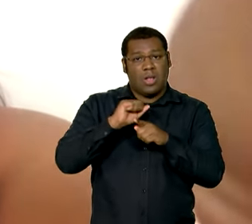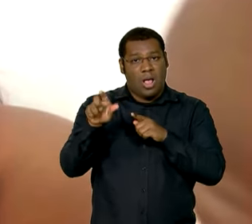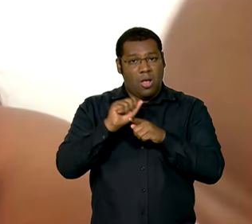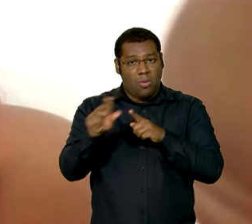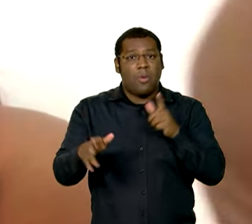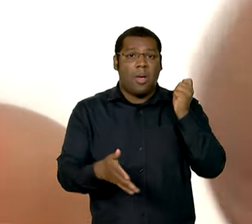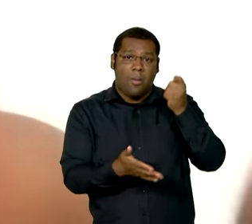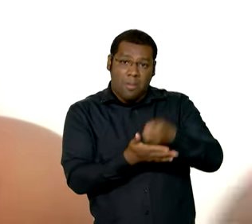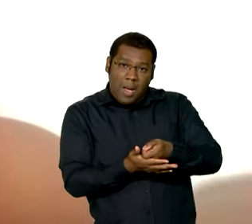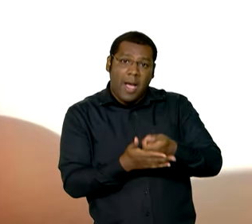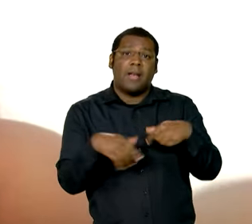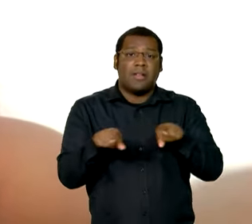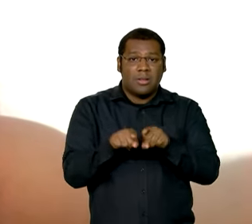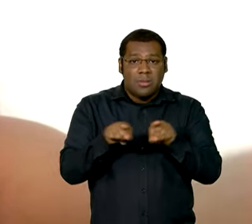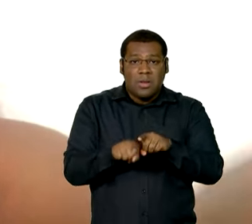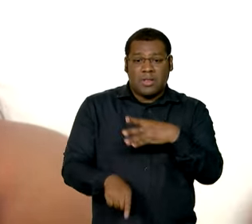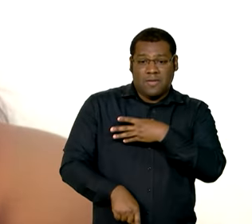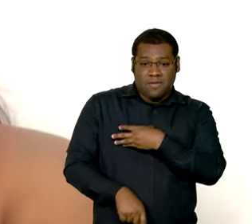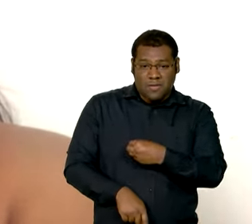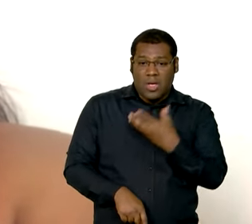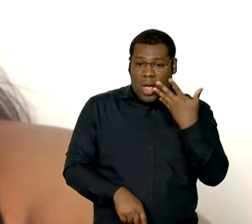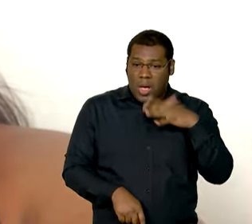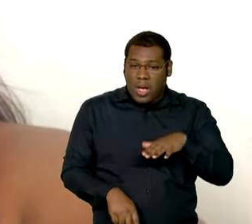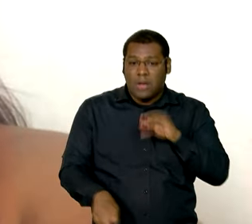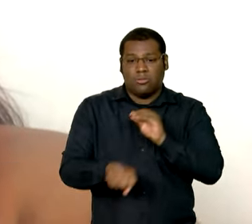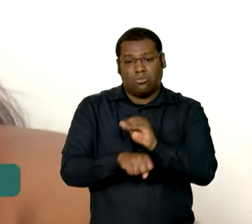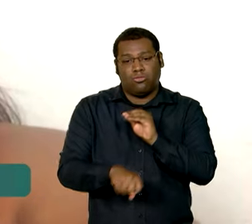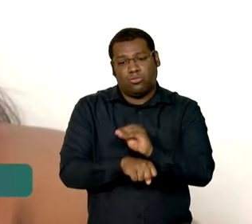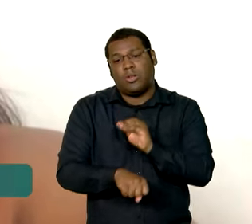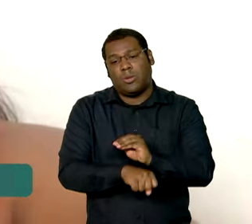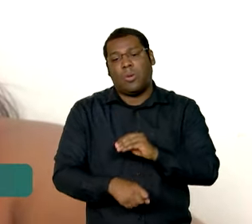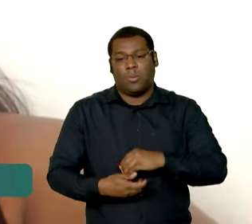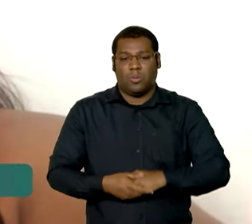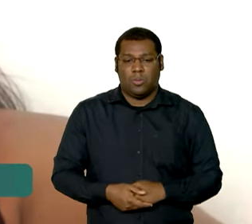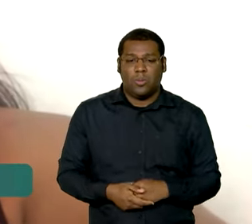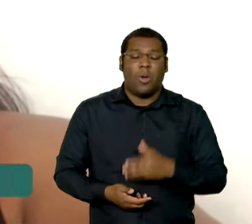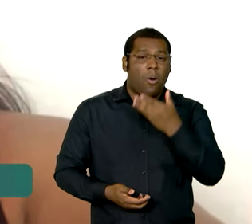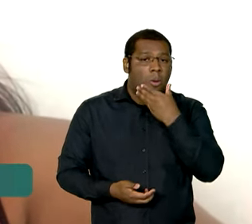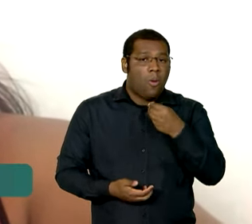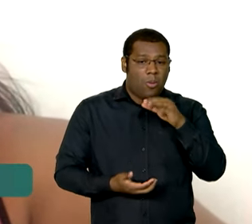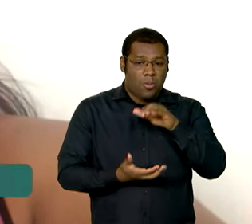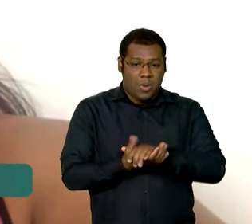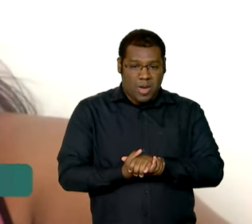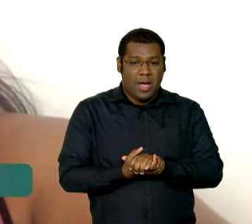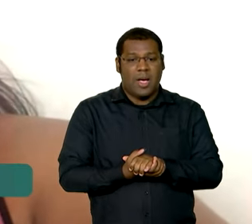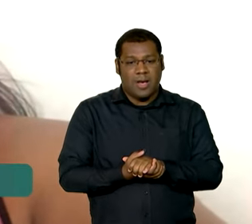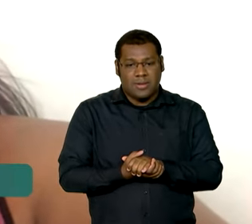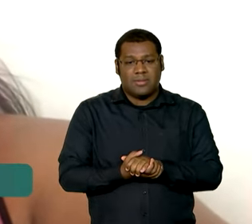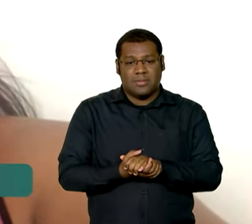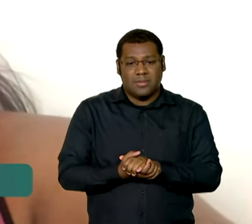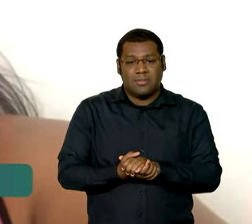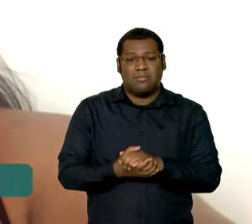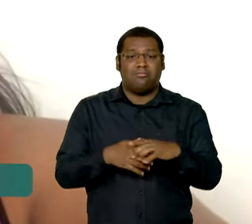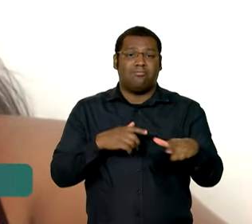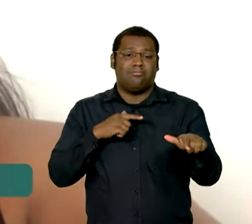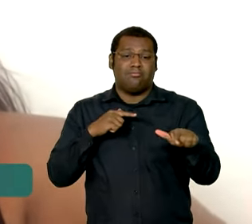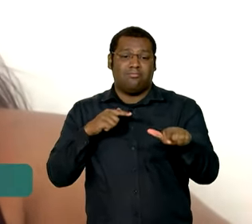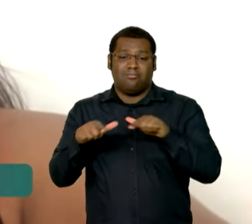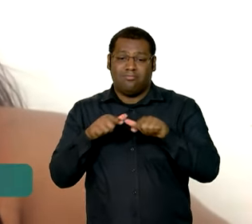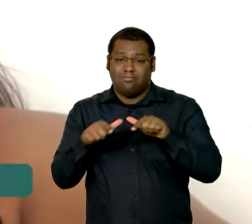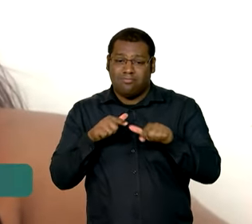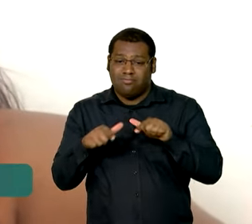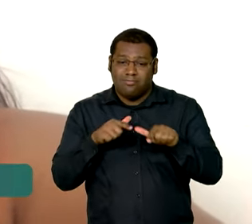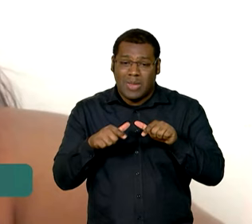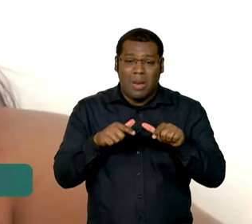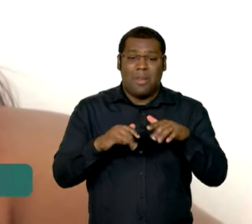né? A gente precisa de uma renda fixa, né? O meu marido, ele é autônomo também, o autônomo não